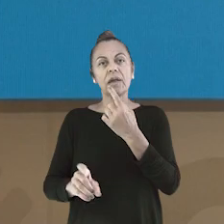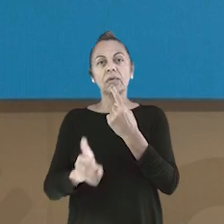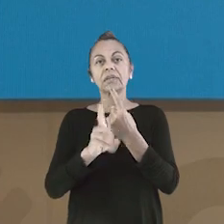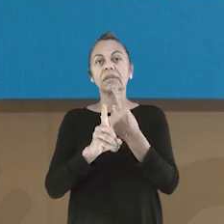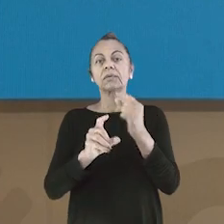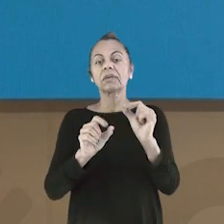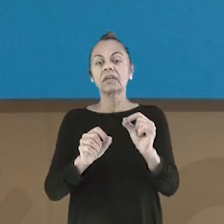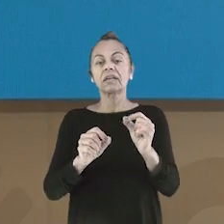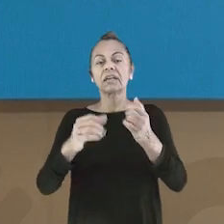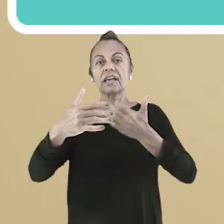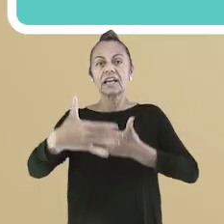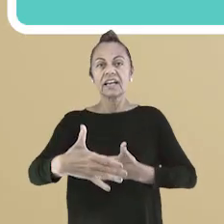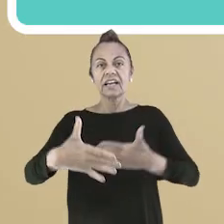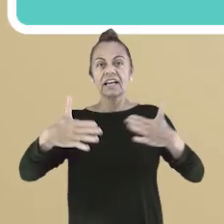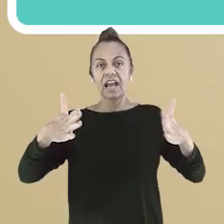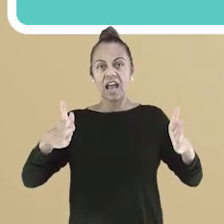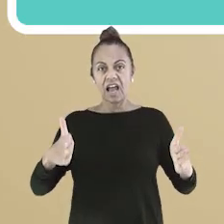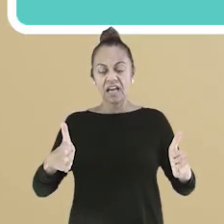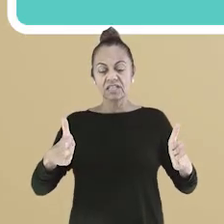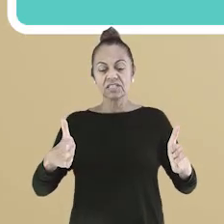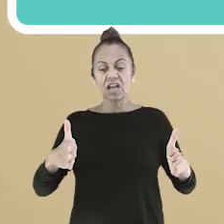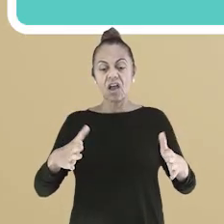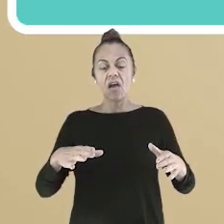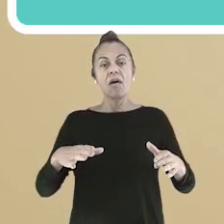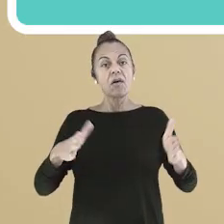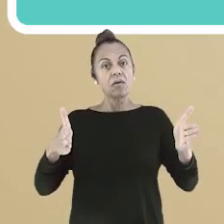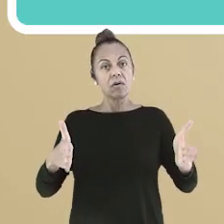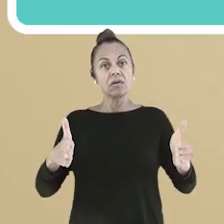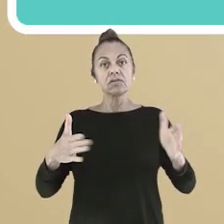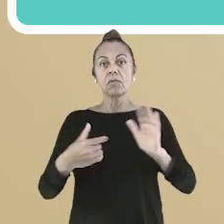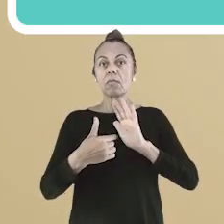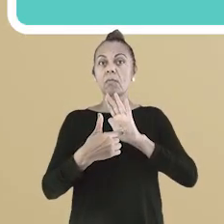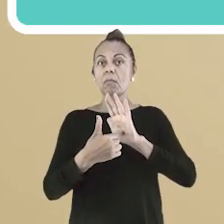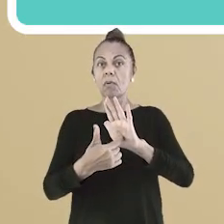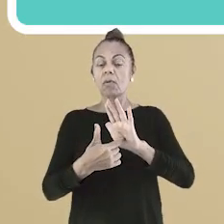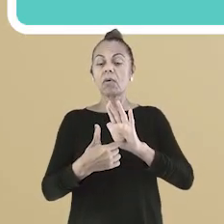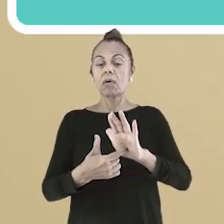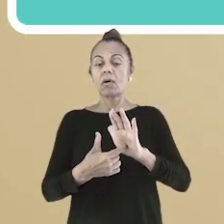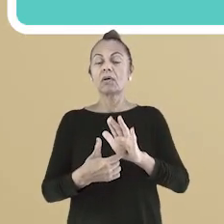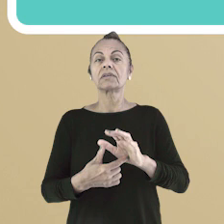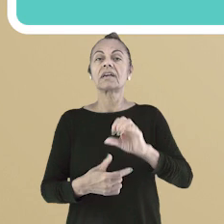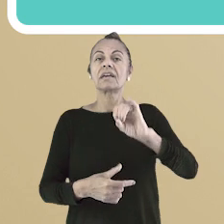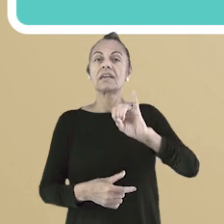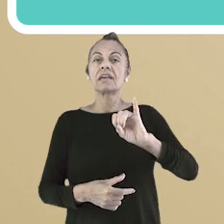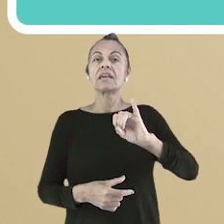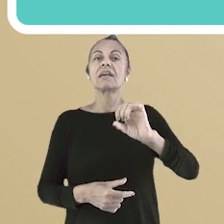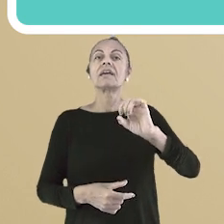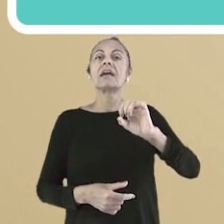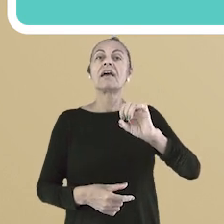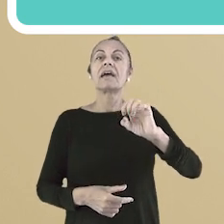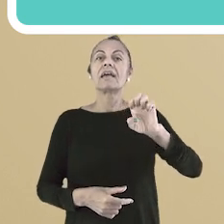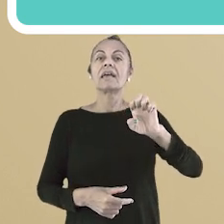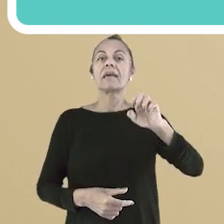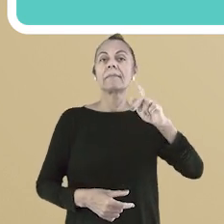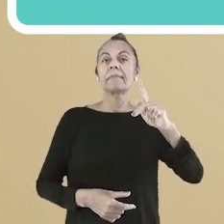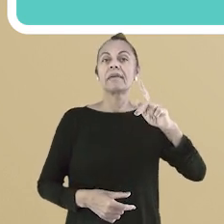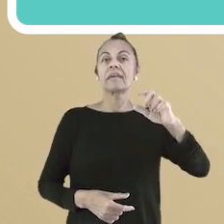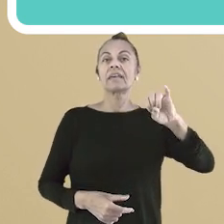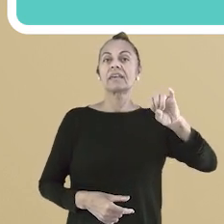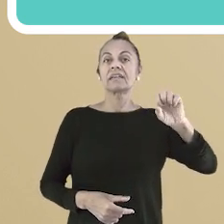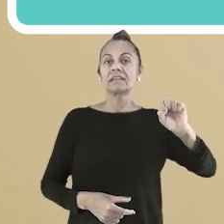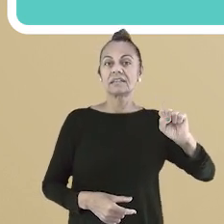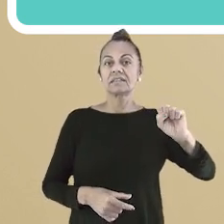esta aqui, observem. Dessa forma, a cor é encontrada em caixas contendo os equipamentos de proteção individual,